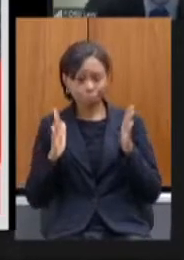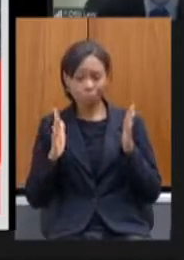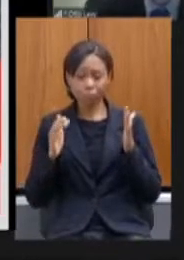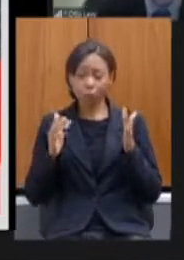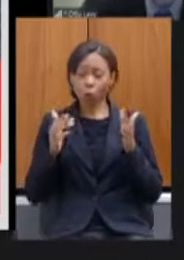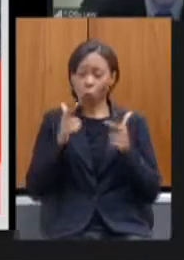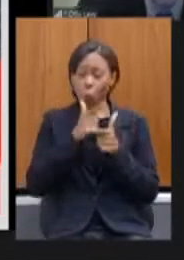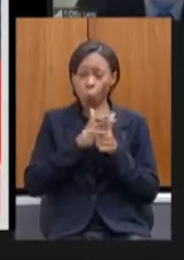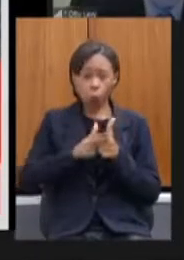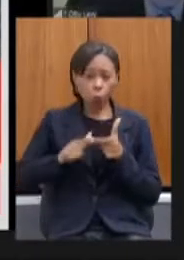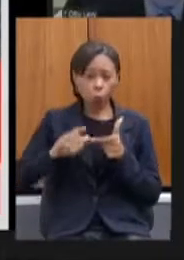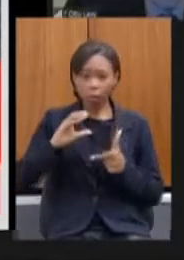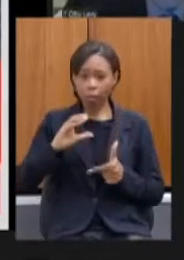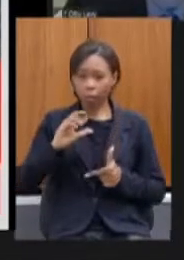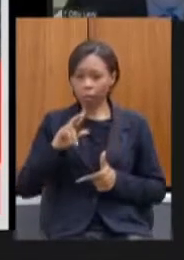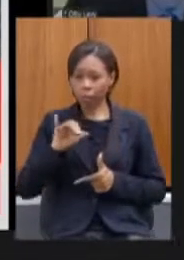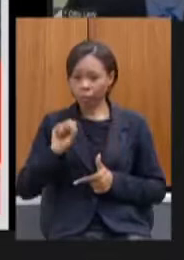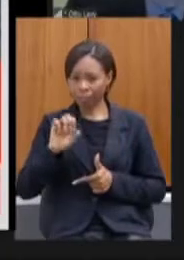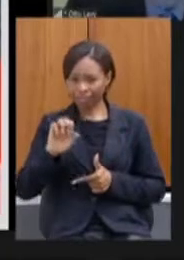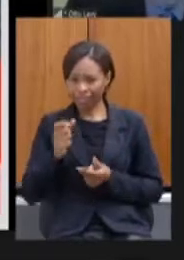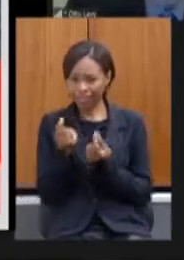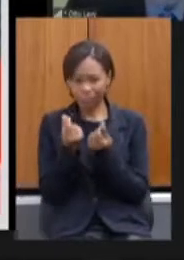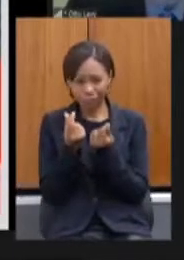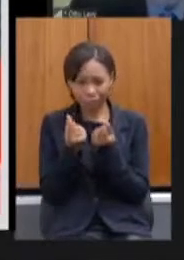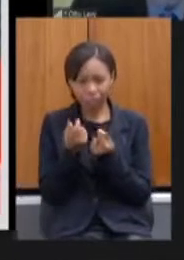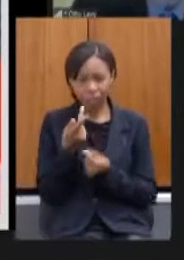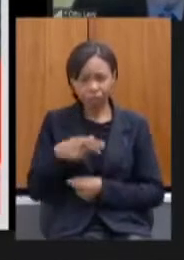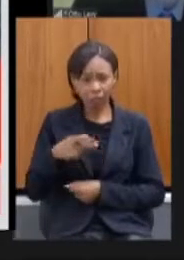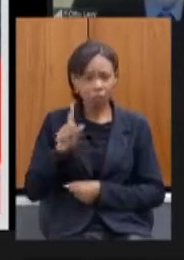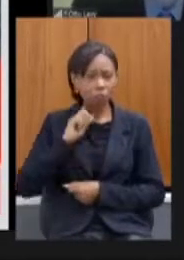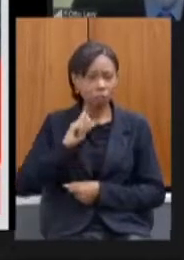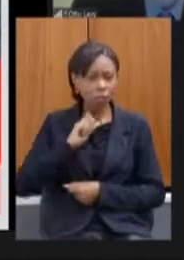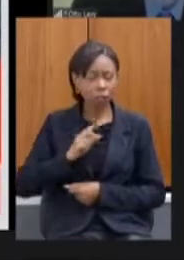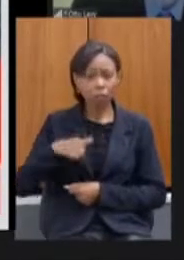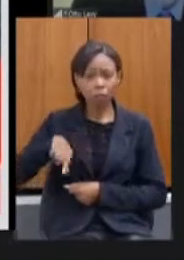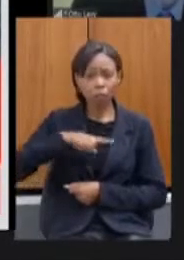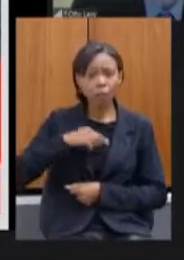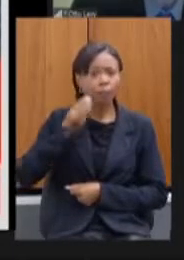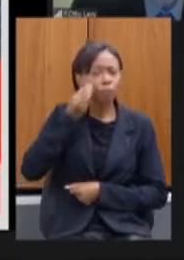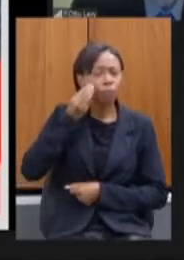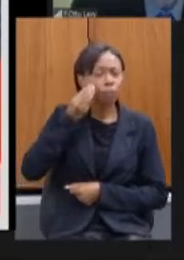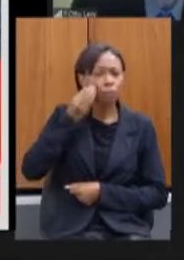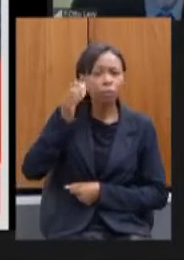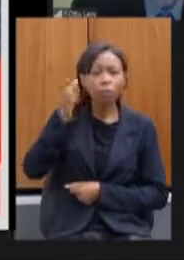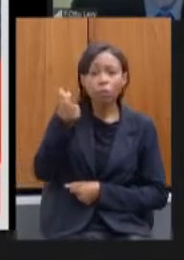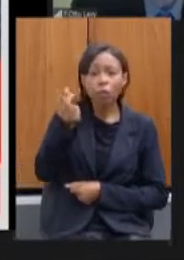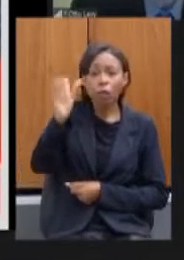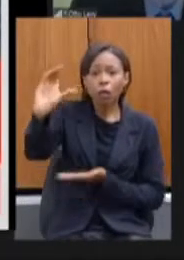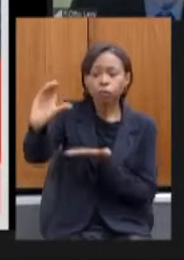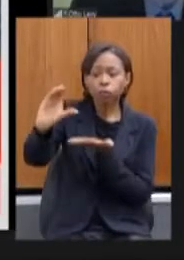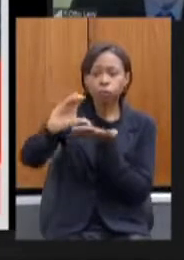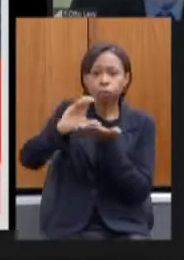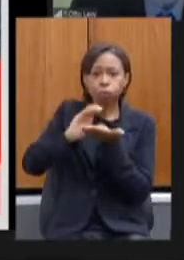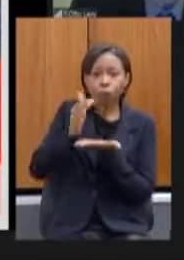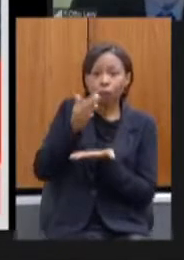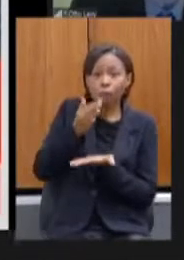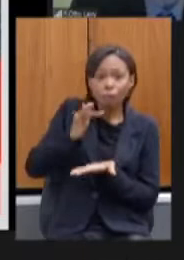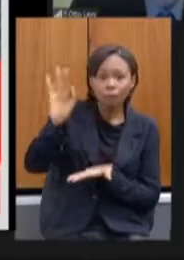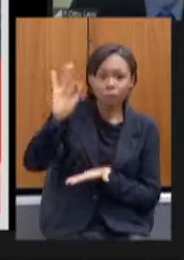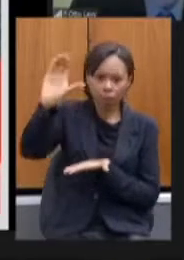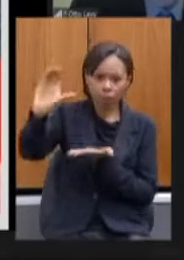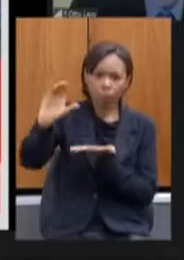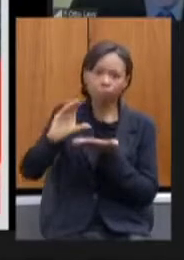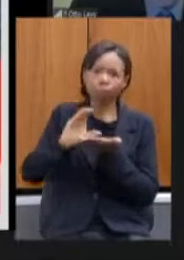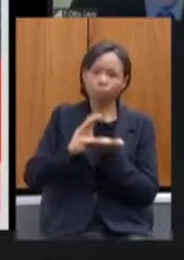assola o estado temos buscado captar recursos federais essa captação é feita